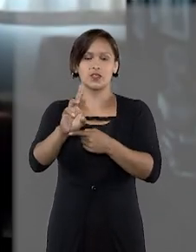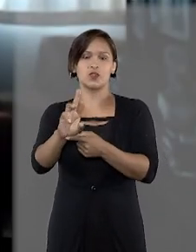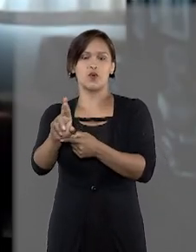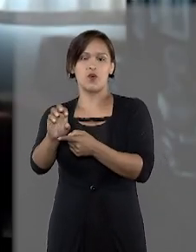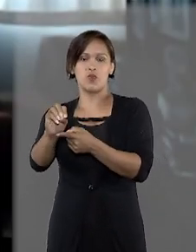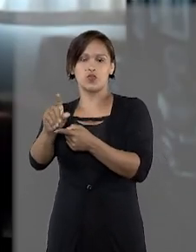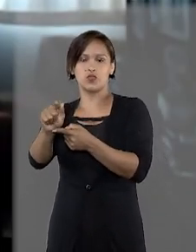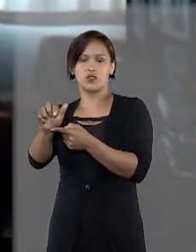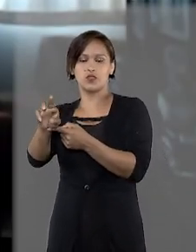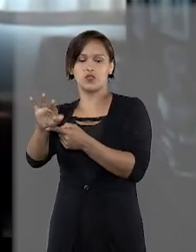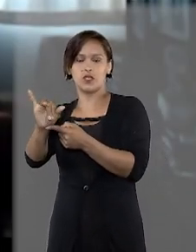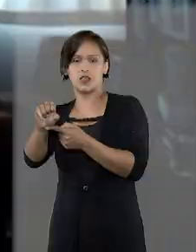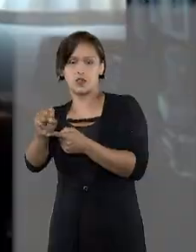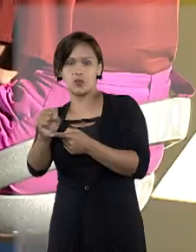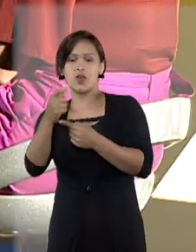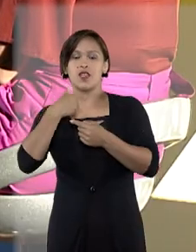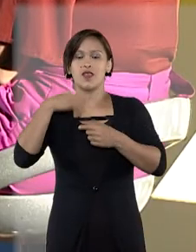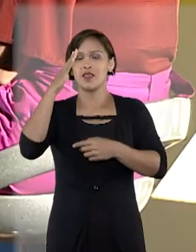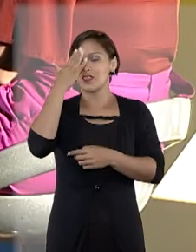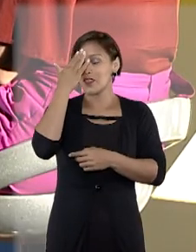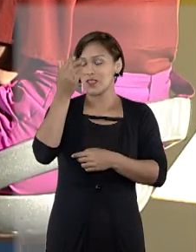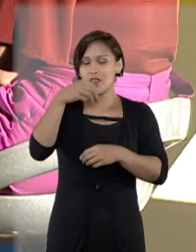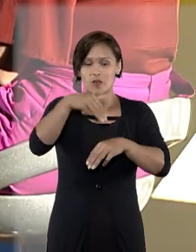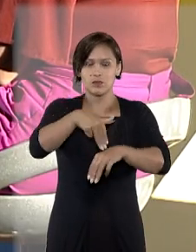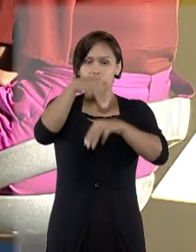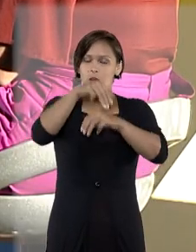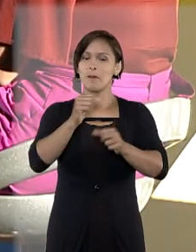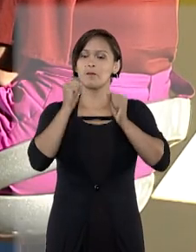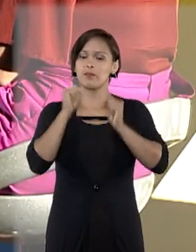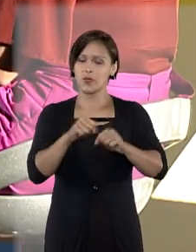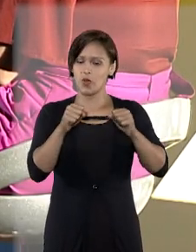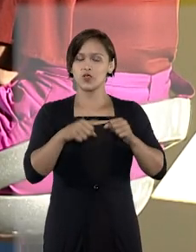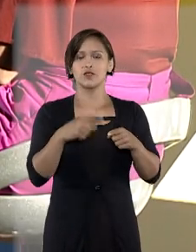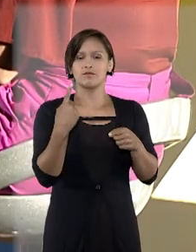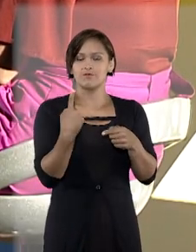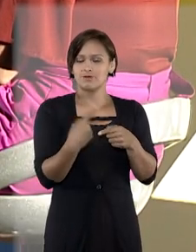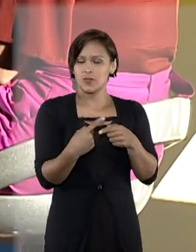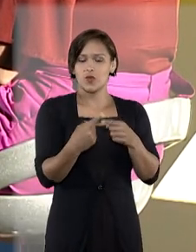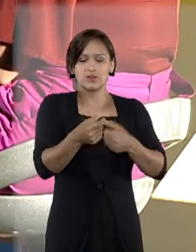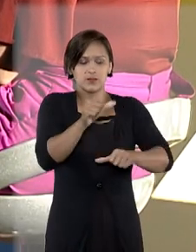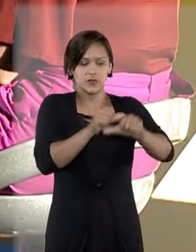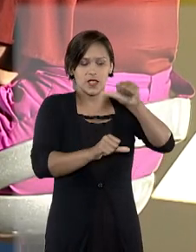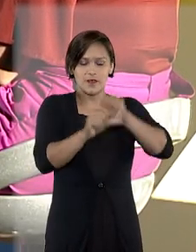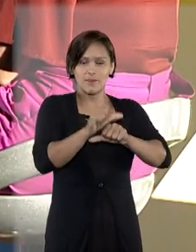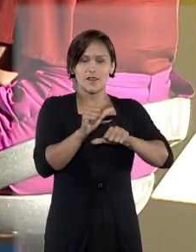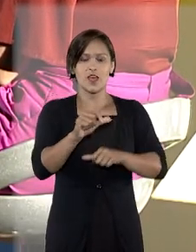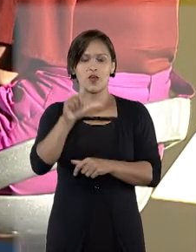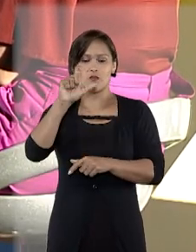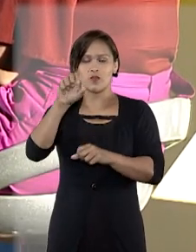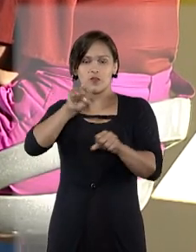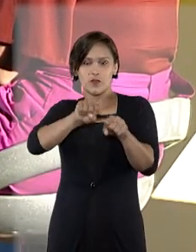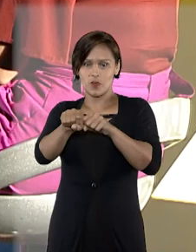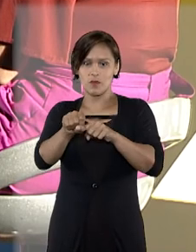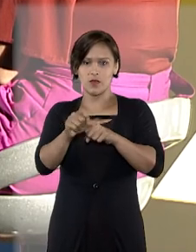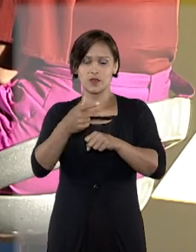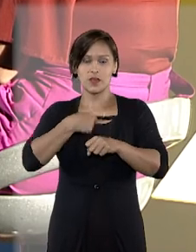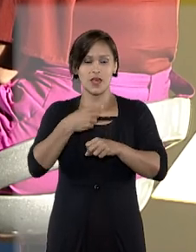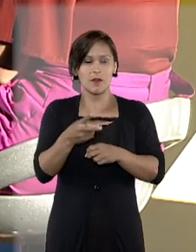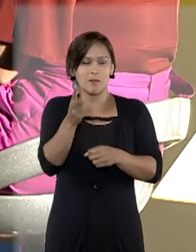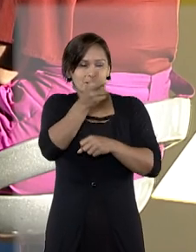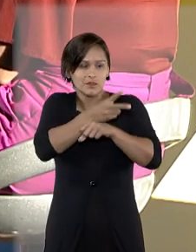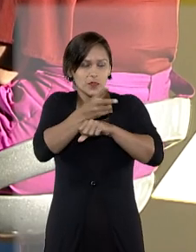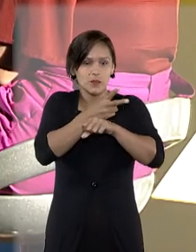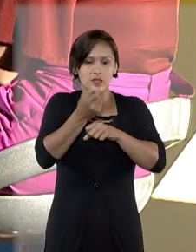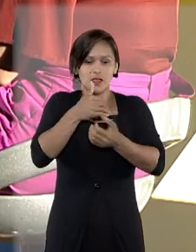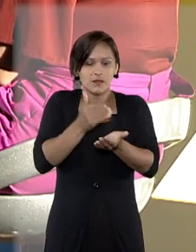ministro Rogério Esquete Cruz, entendeu que o magistrado pode realizar o ato de reconhecimento formal, desde que